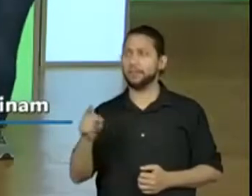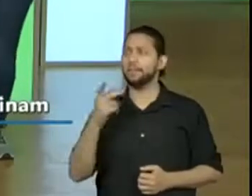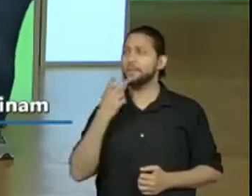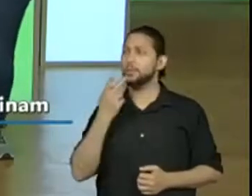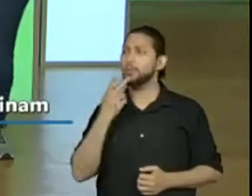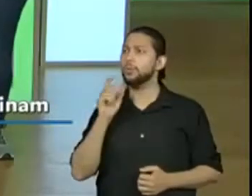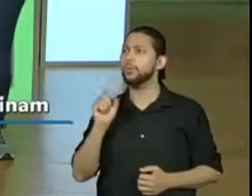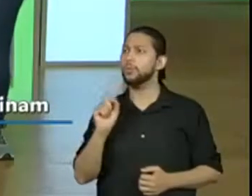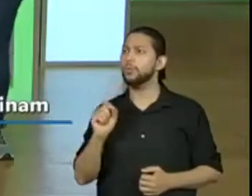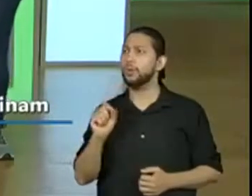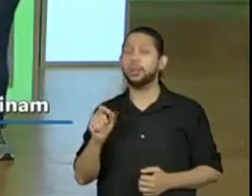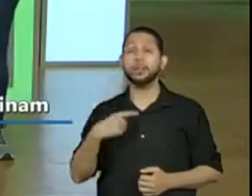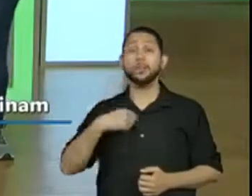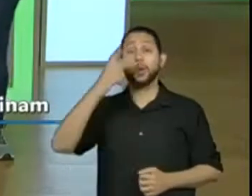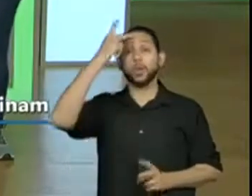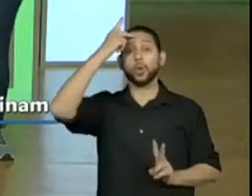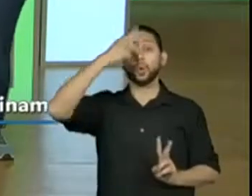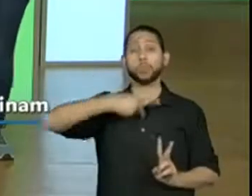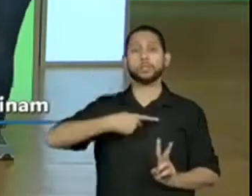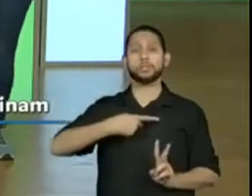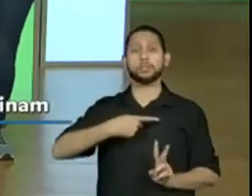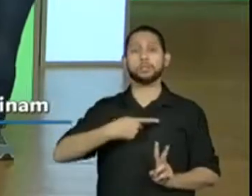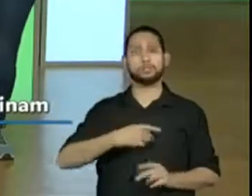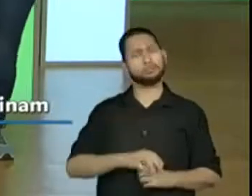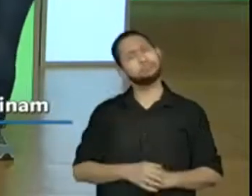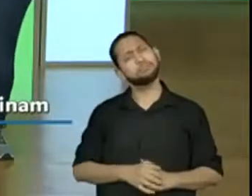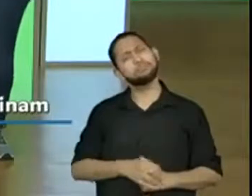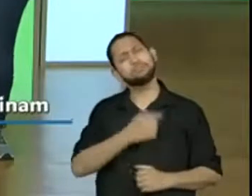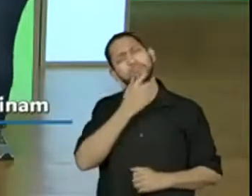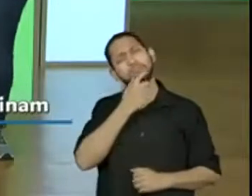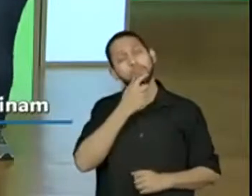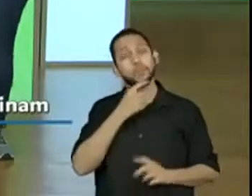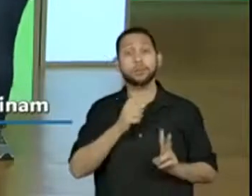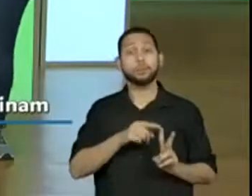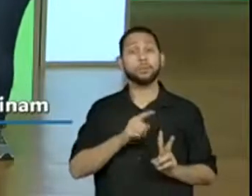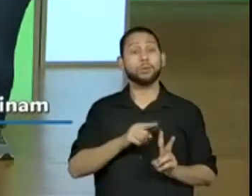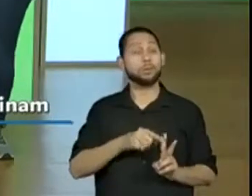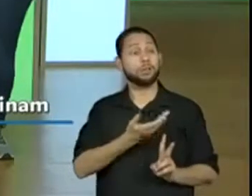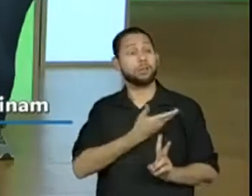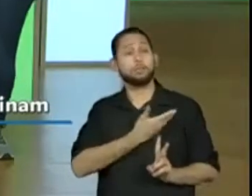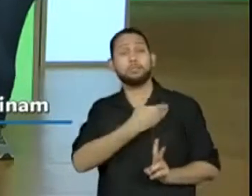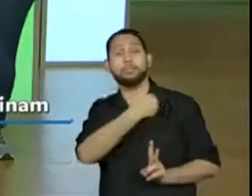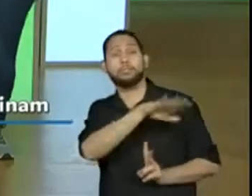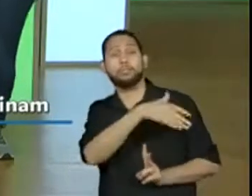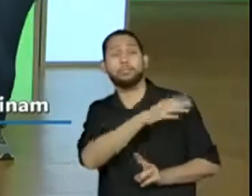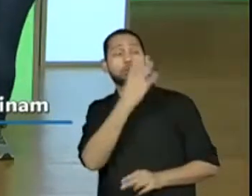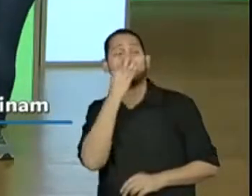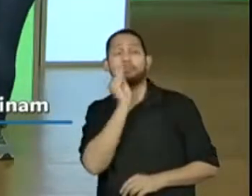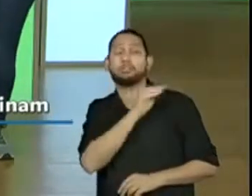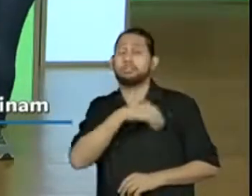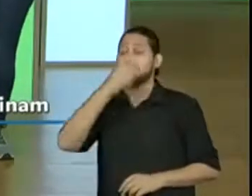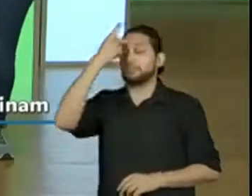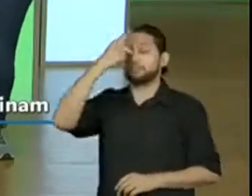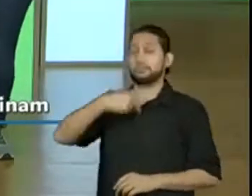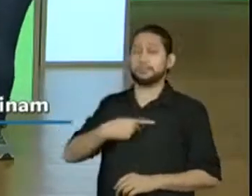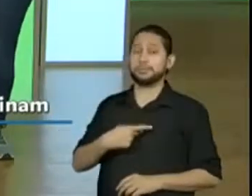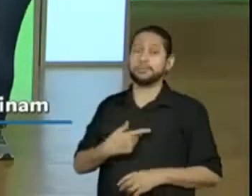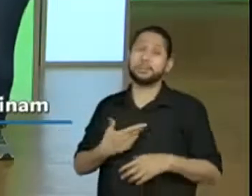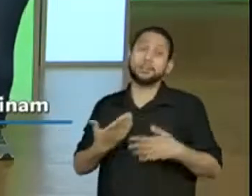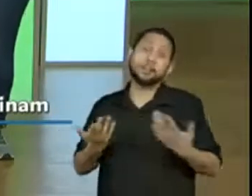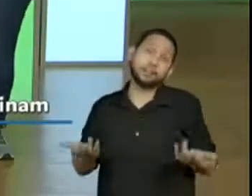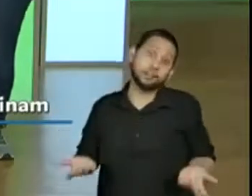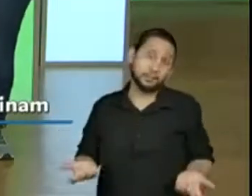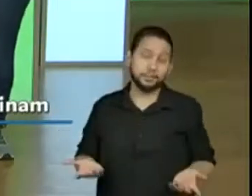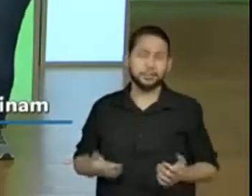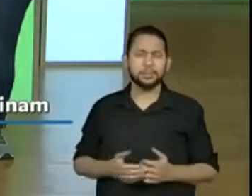falou que ele foi egoísta. Será que ele foi egoísta? abandonar o amigo numa situação dessa? Pode ser, né? É que não dá mais